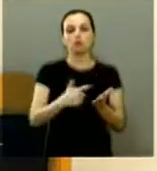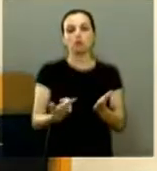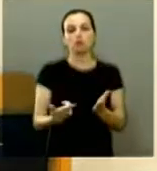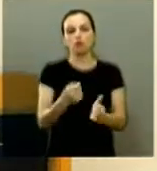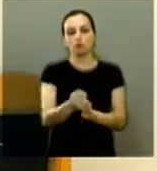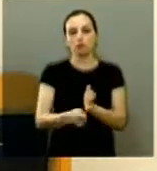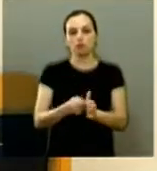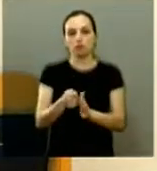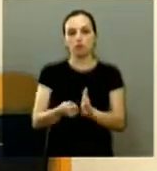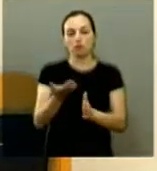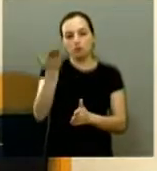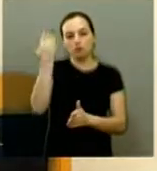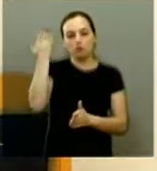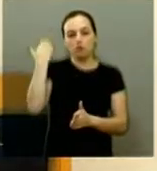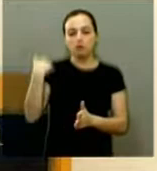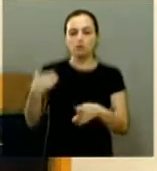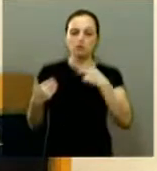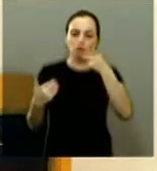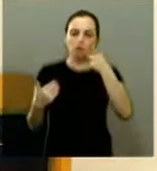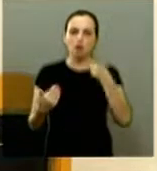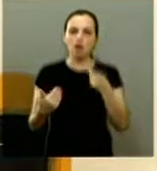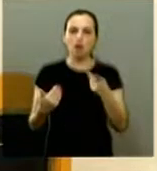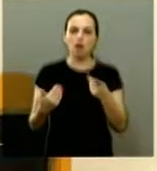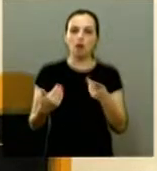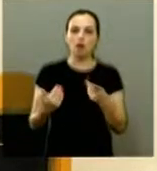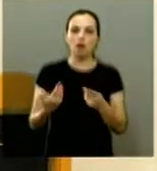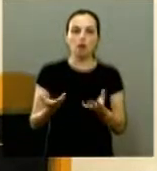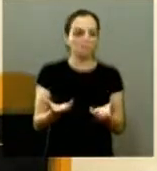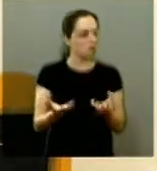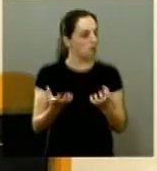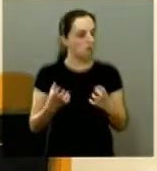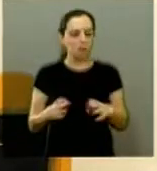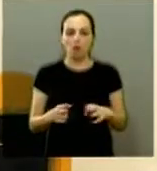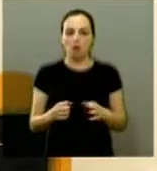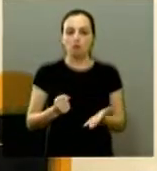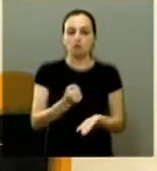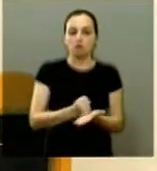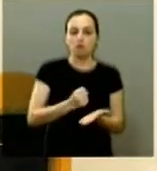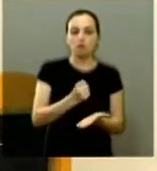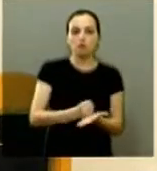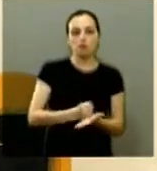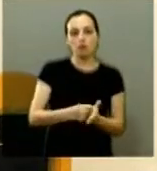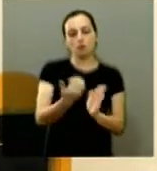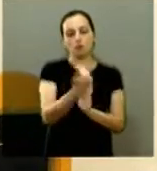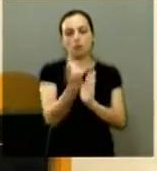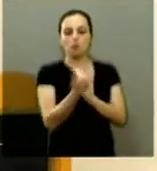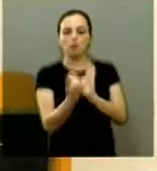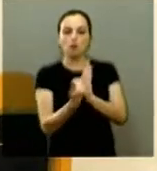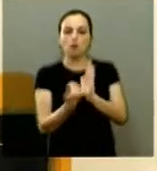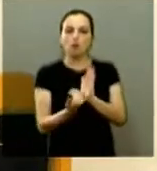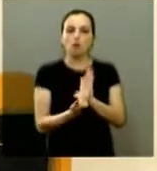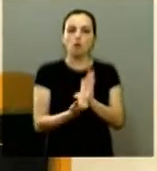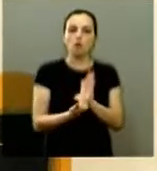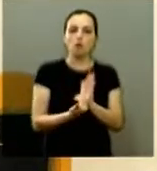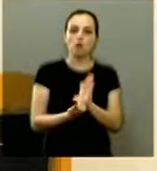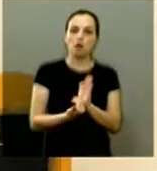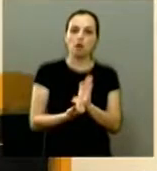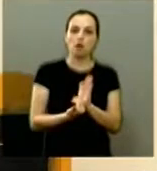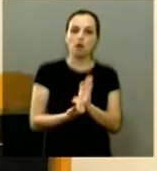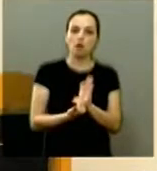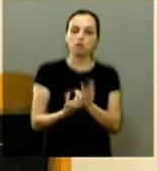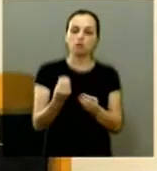cidade e na época quando eu falei aqui dizendo que eu não queria que fosse contratado e que o programa também não queria que esse programa fosse